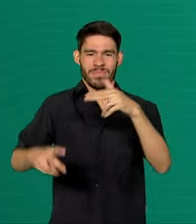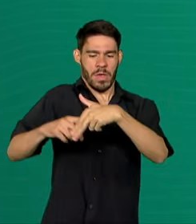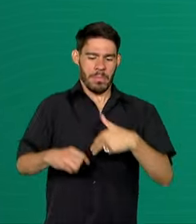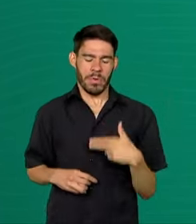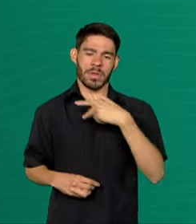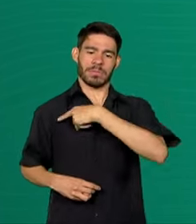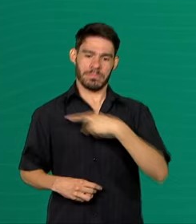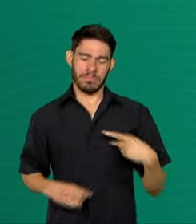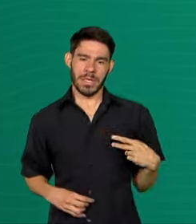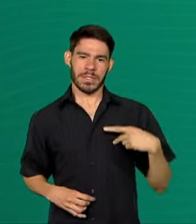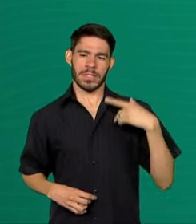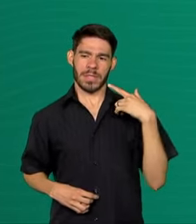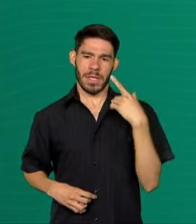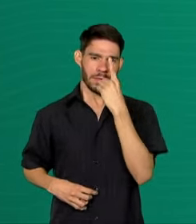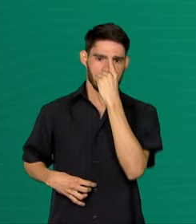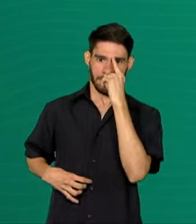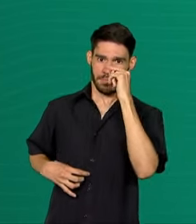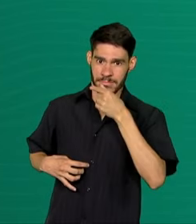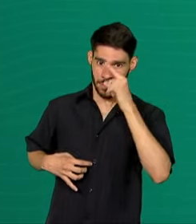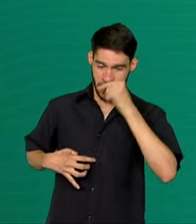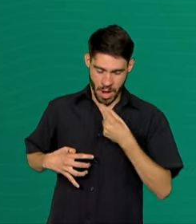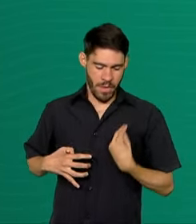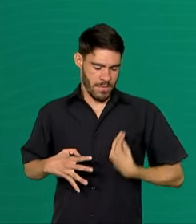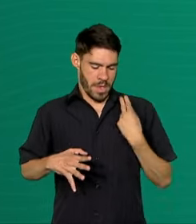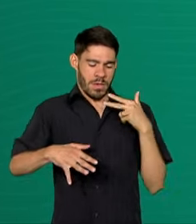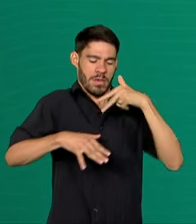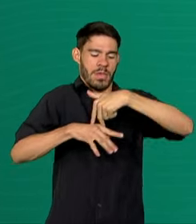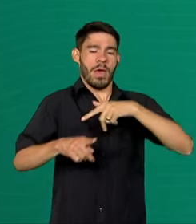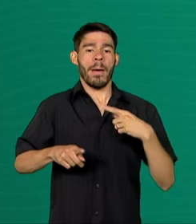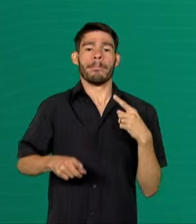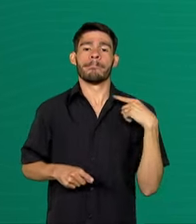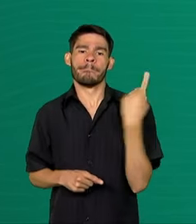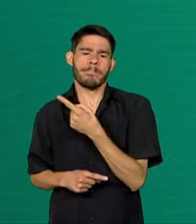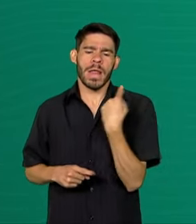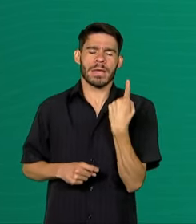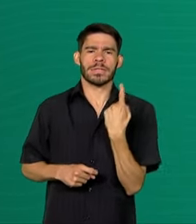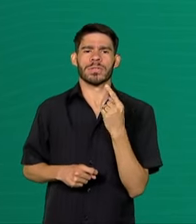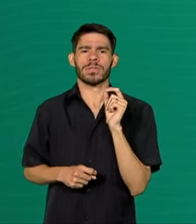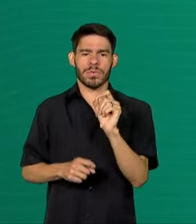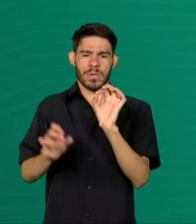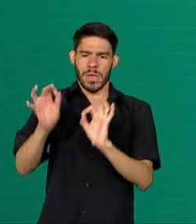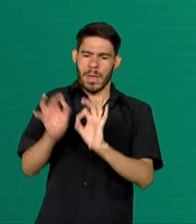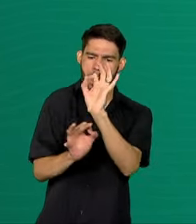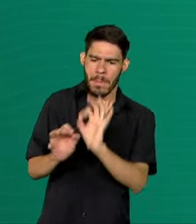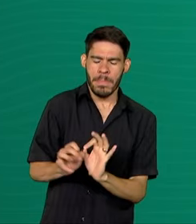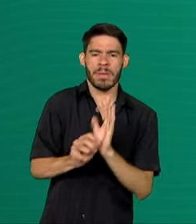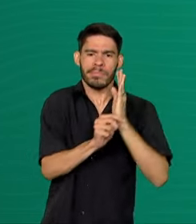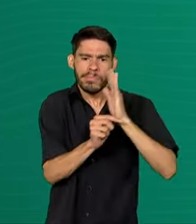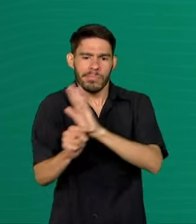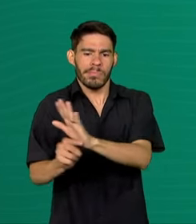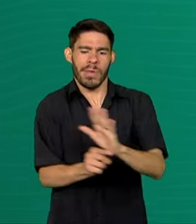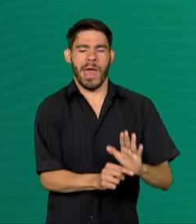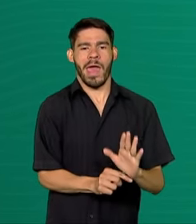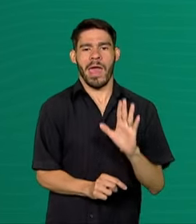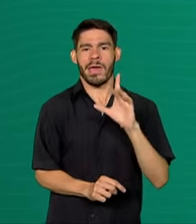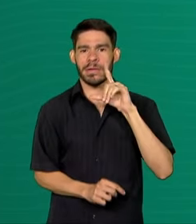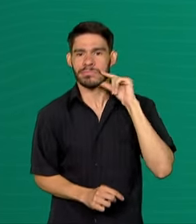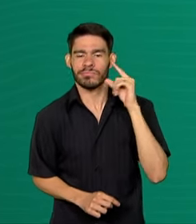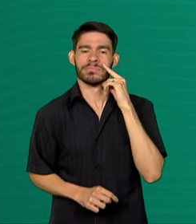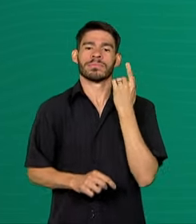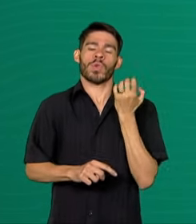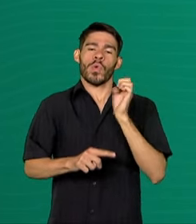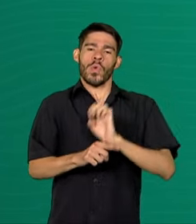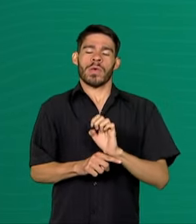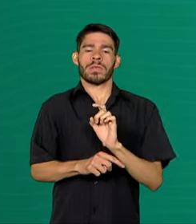isso que o presidente Alckmin me pediu para estar hoje aqui presente, para que a gente esteja aí preparado para ajudar o estado de Alagoas e a